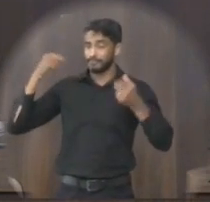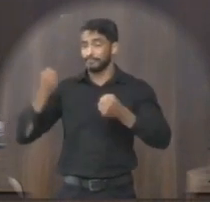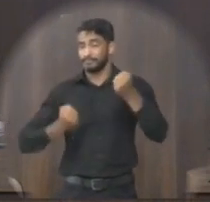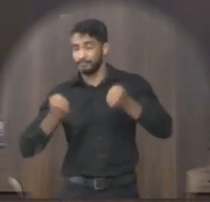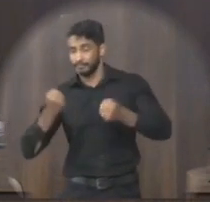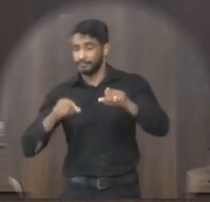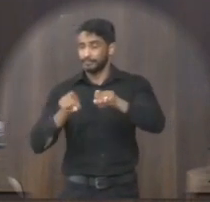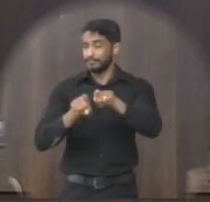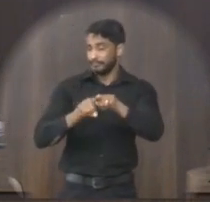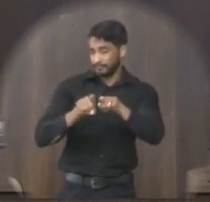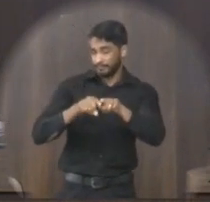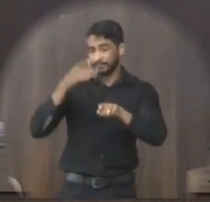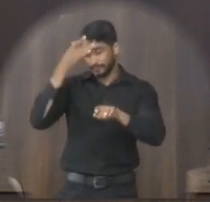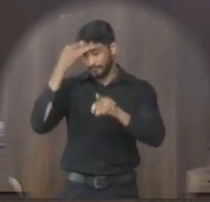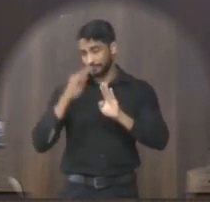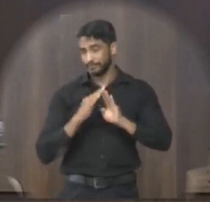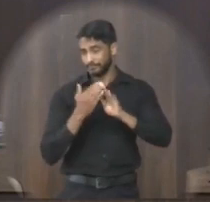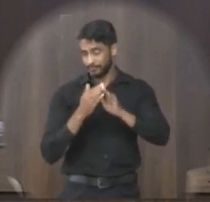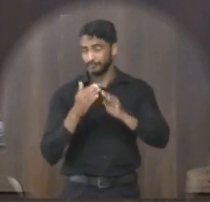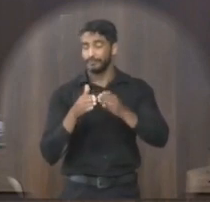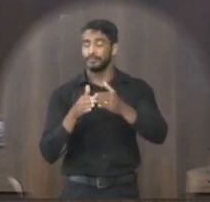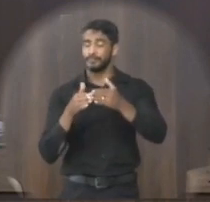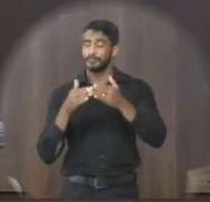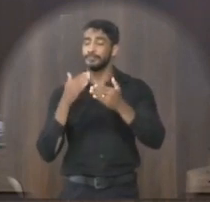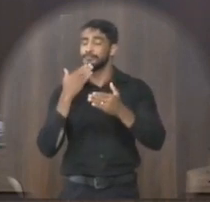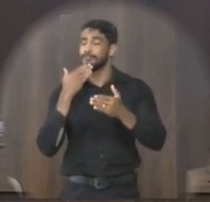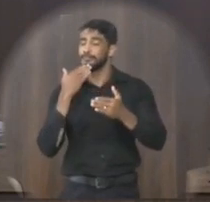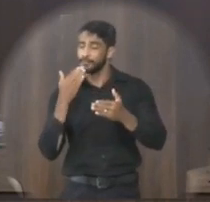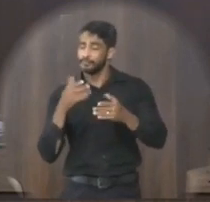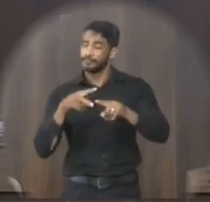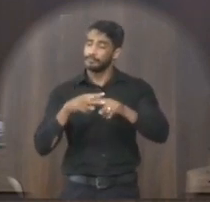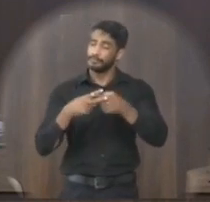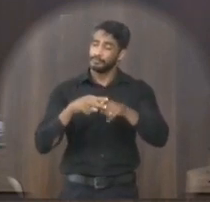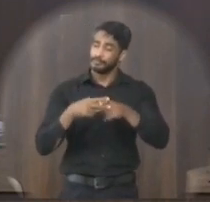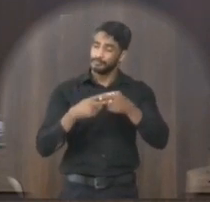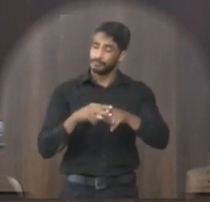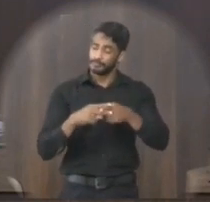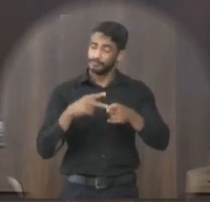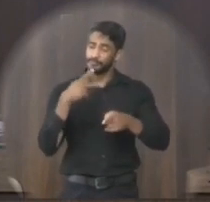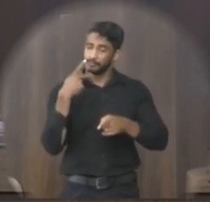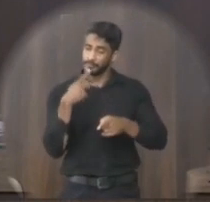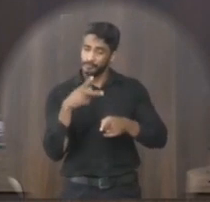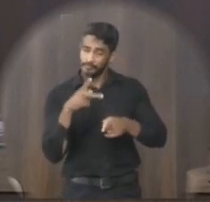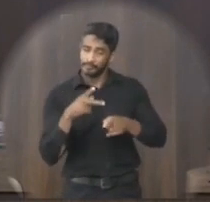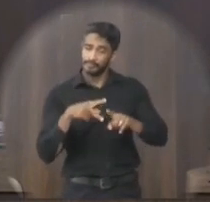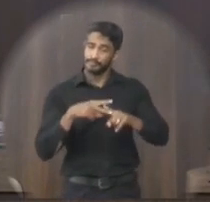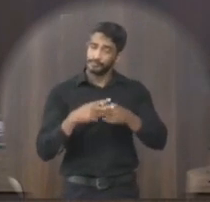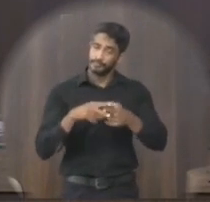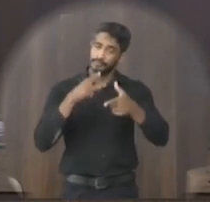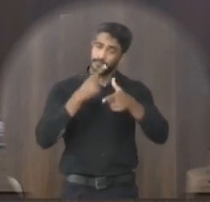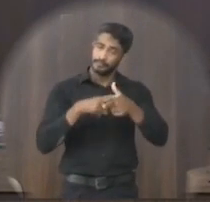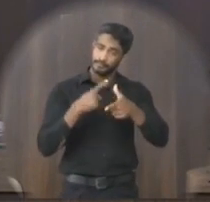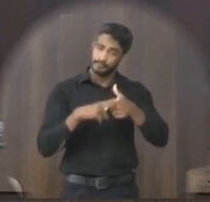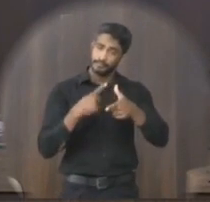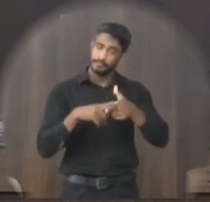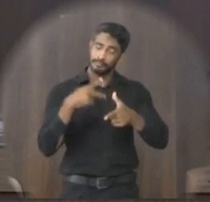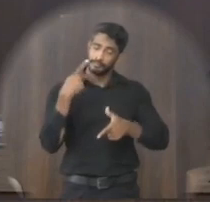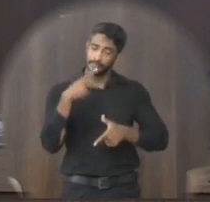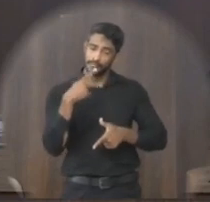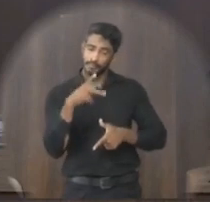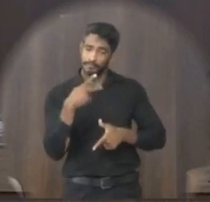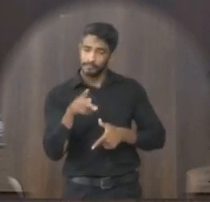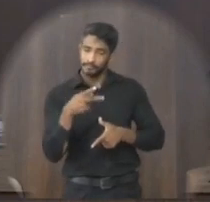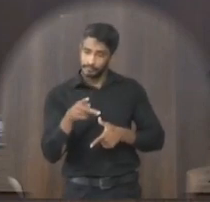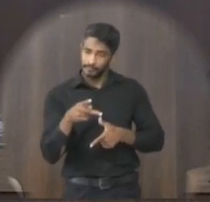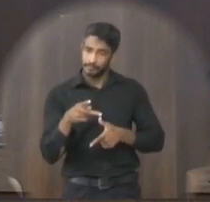moradores por isso solicito que faça essas devidas manutenções para solucionarmos os problemas ainda existentes